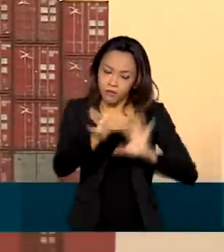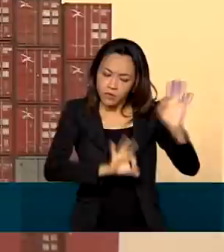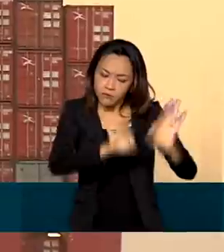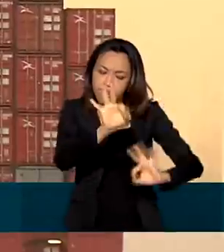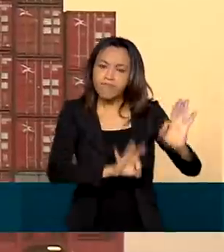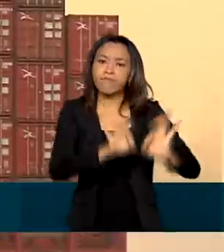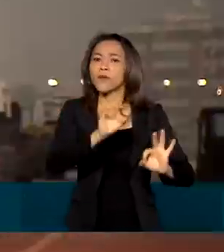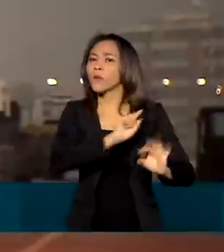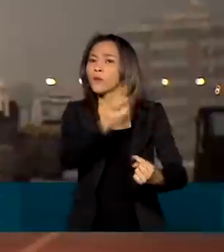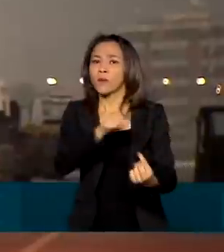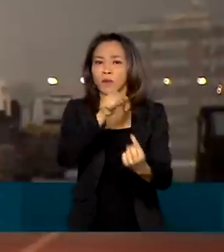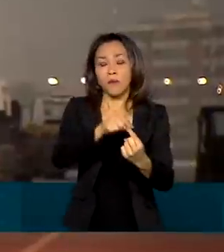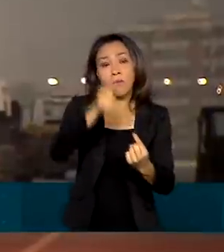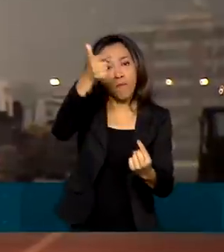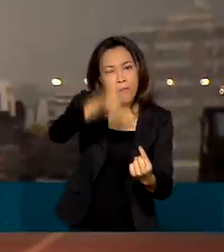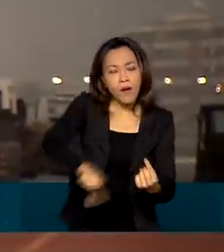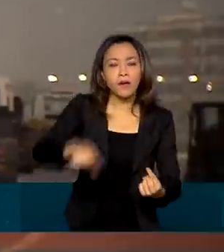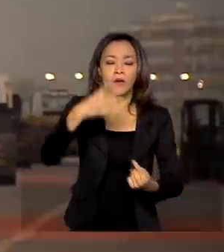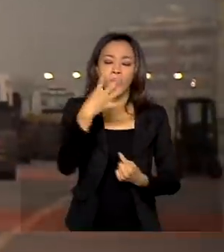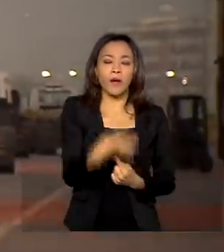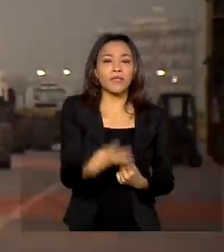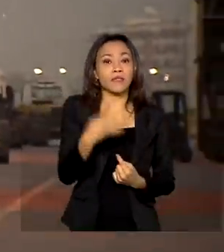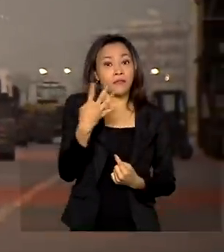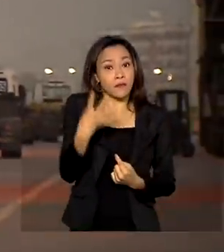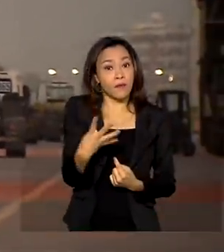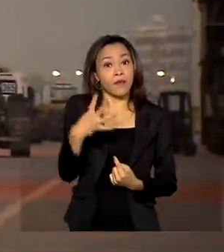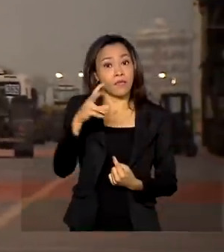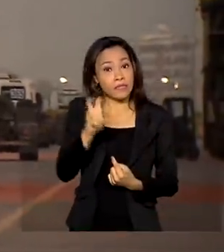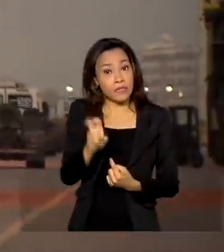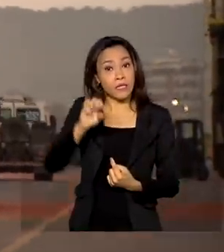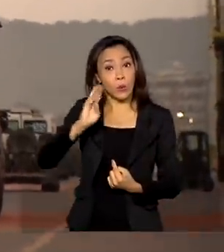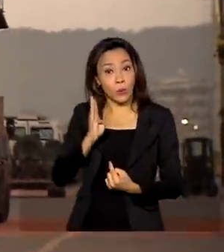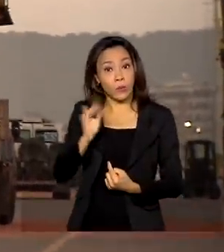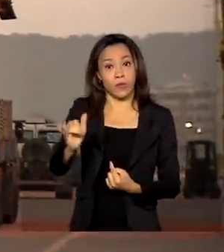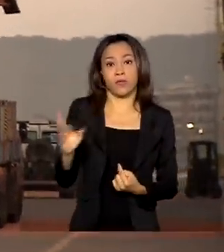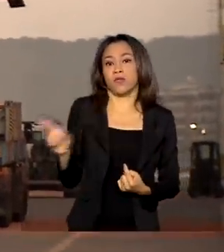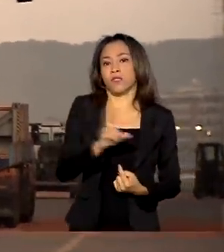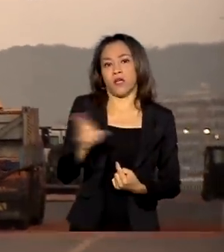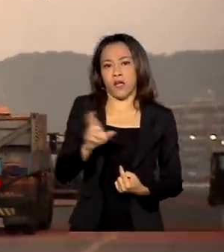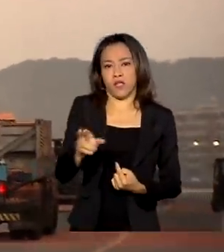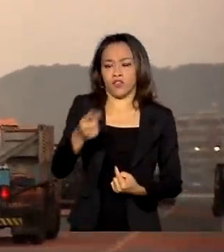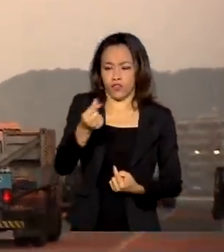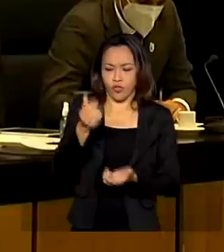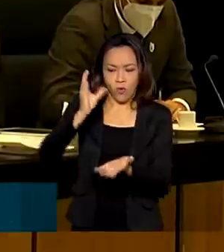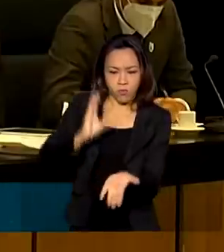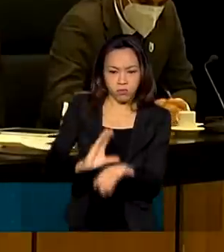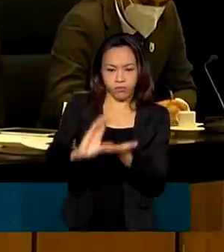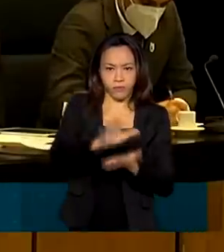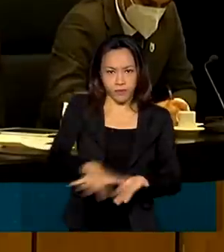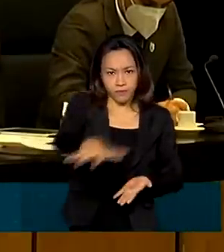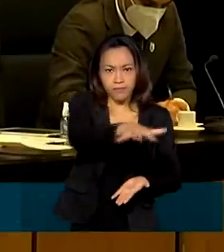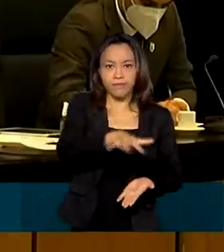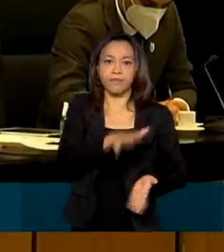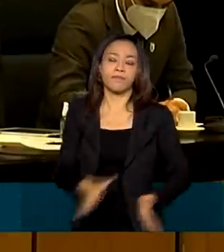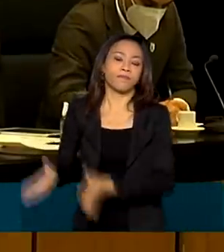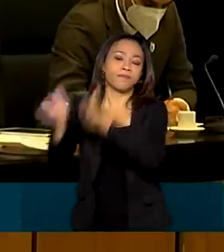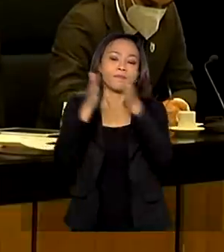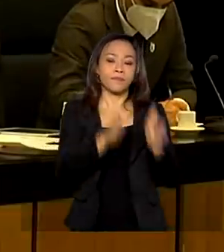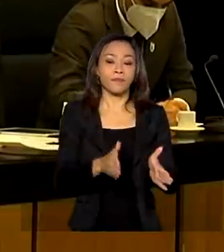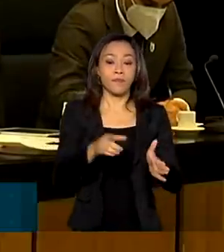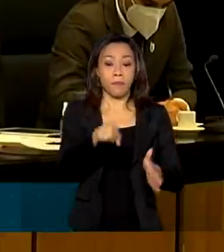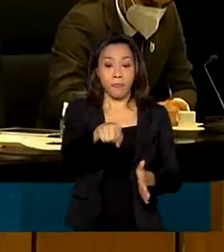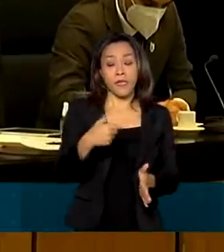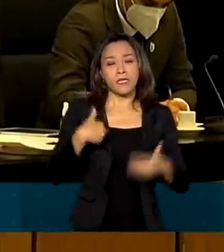expectativa de gerar mais de 445 bilhões de reais em investimentos. A gente aprova que hoje é a